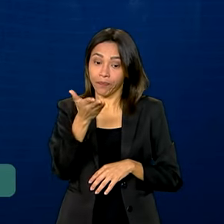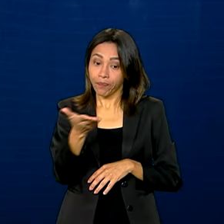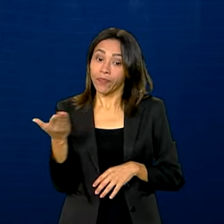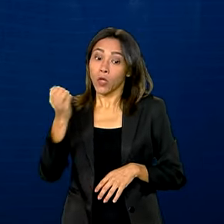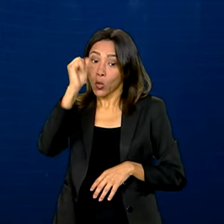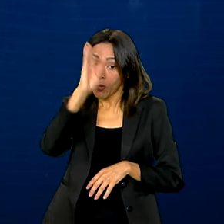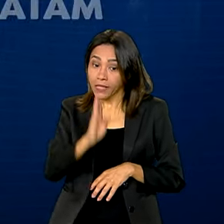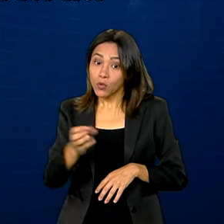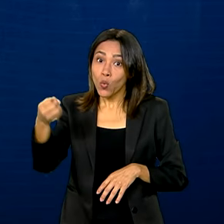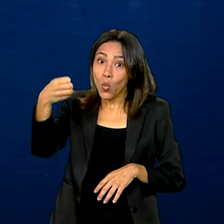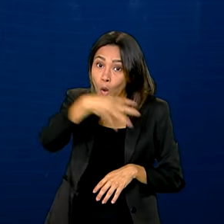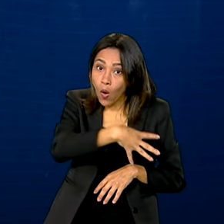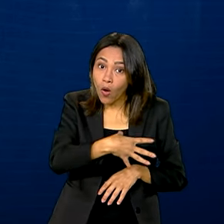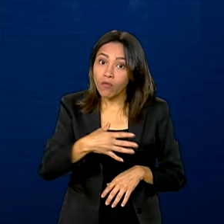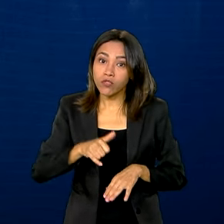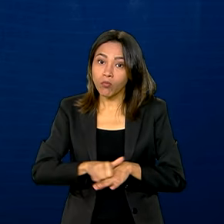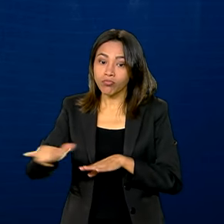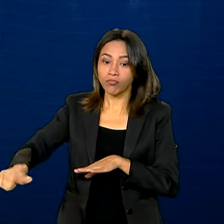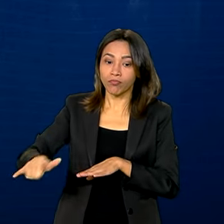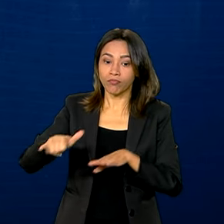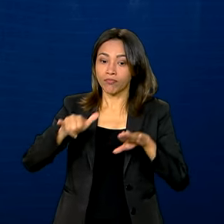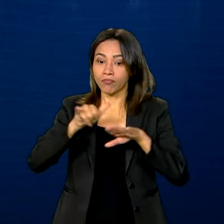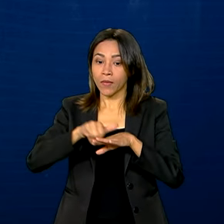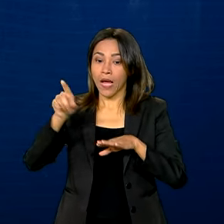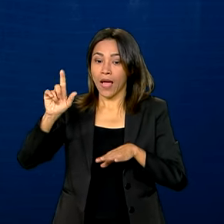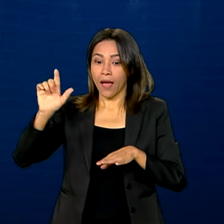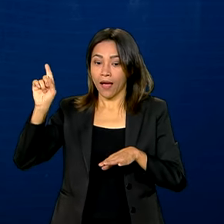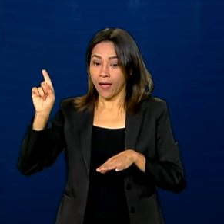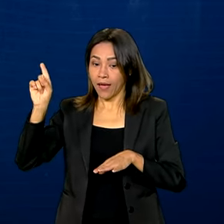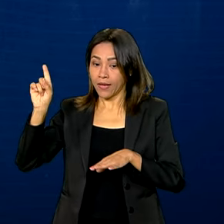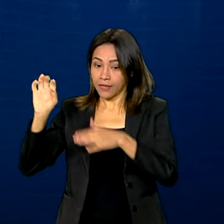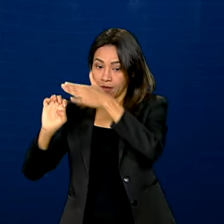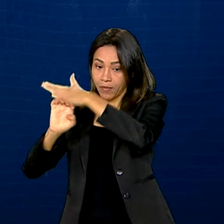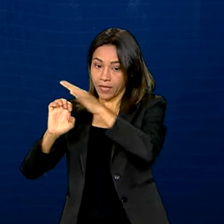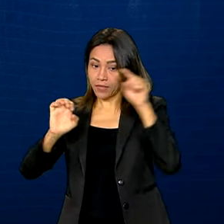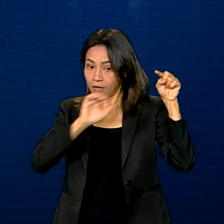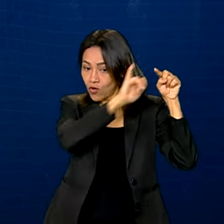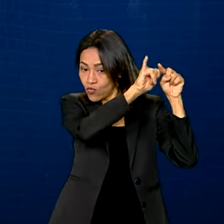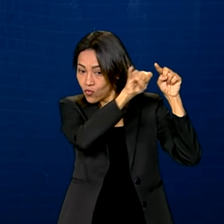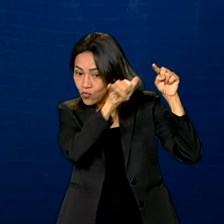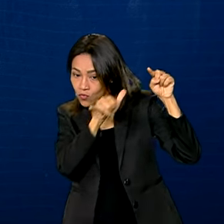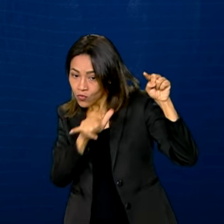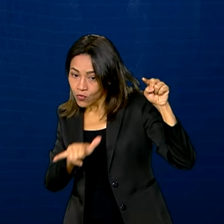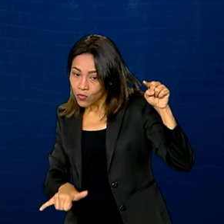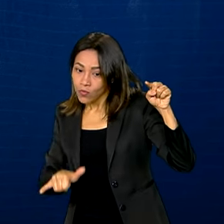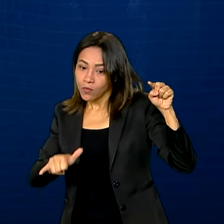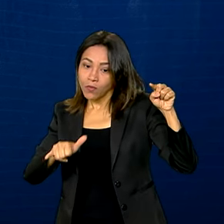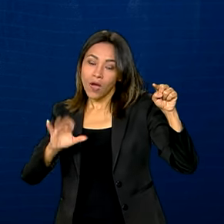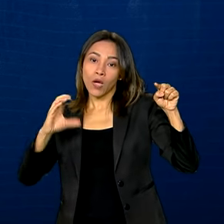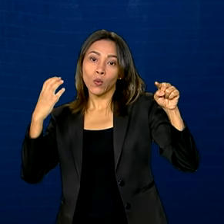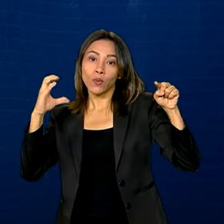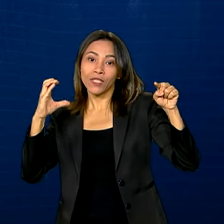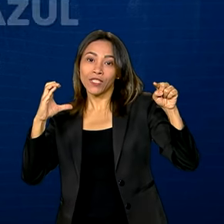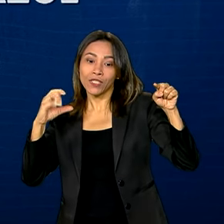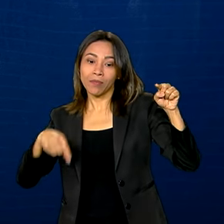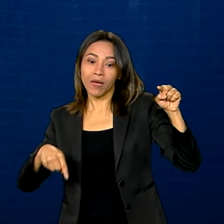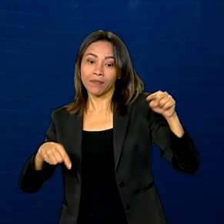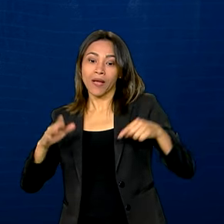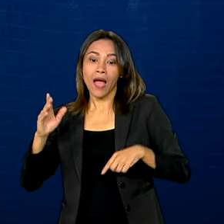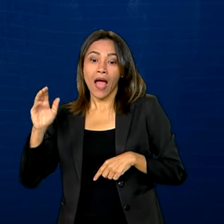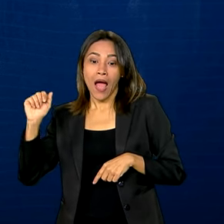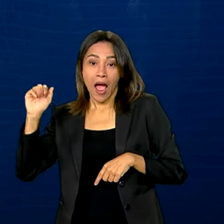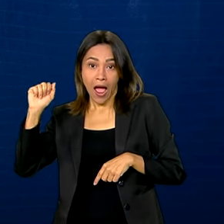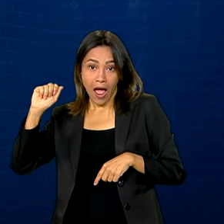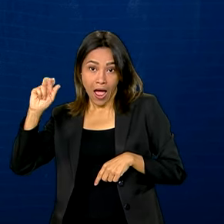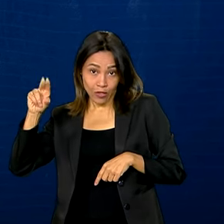novas rotas aéreas. Um voo da Latam vai conectar Lima, no Peru, a Curitiba, no Paraná. A Azul quer